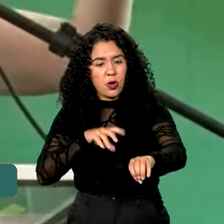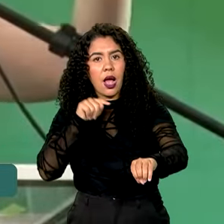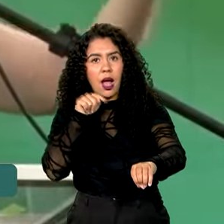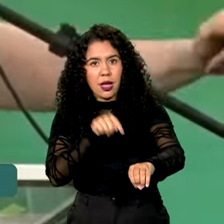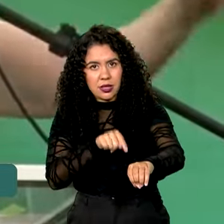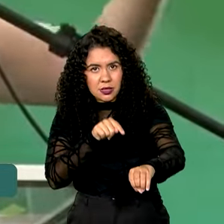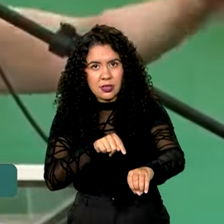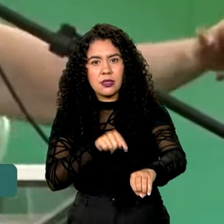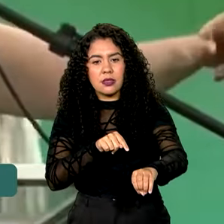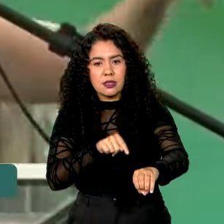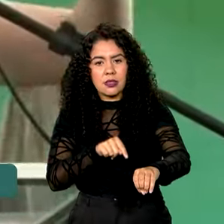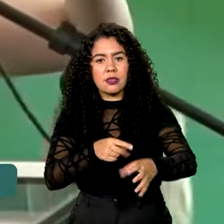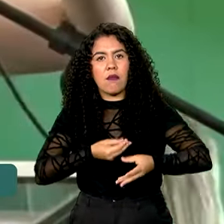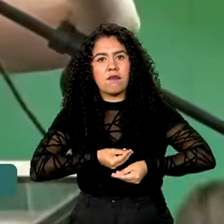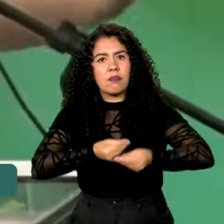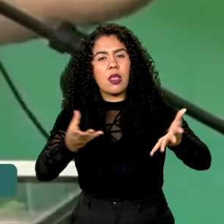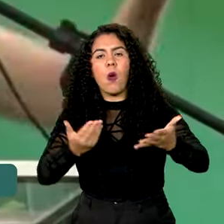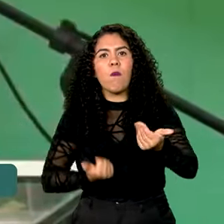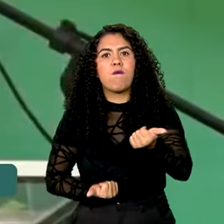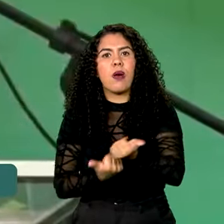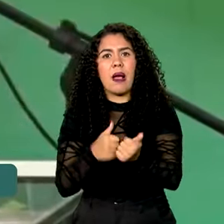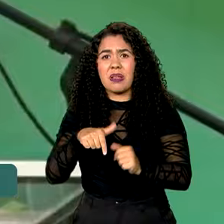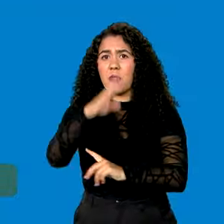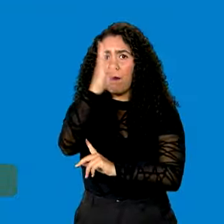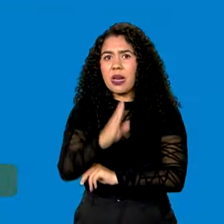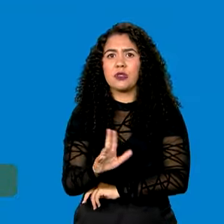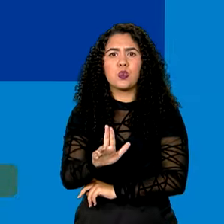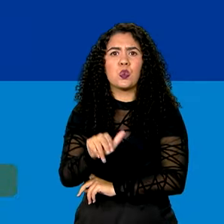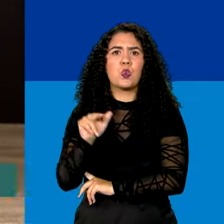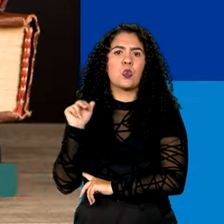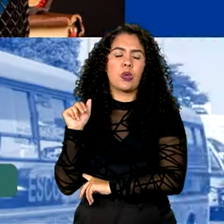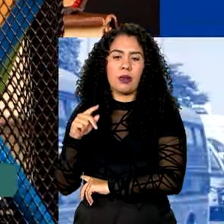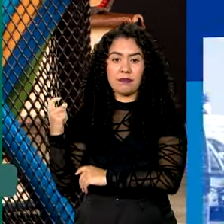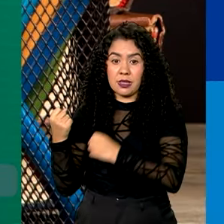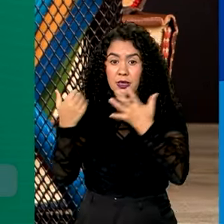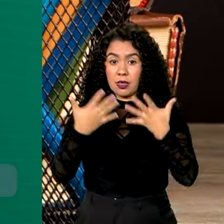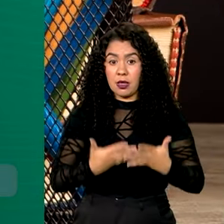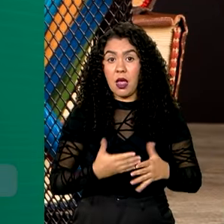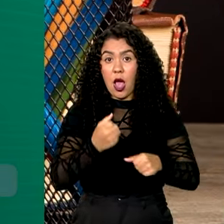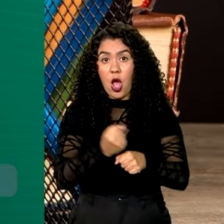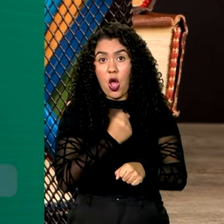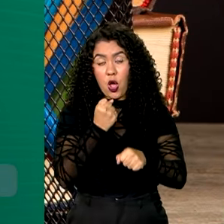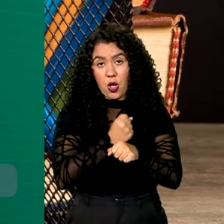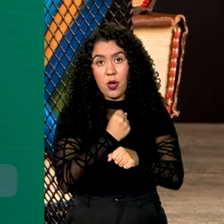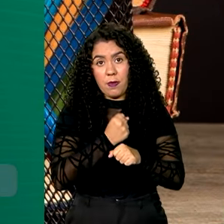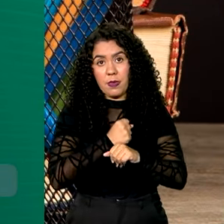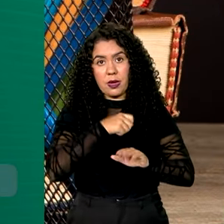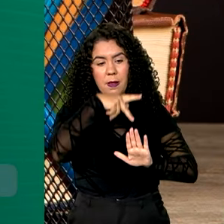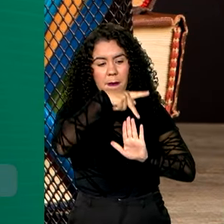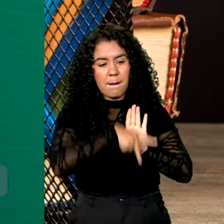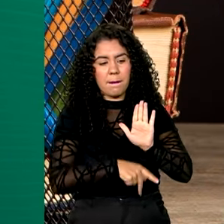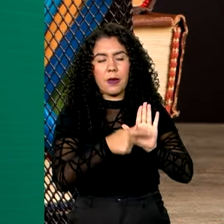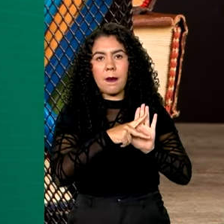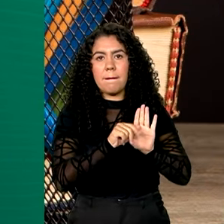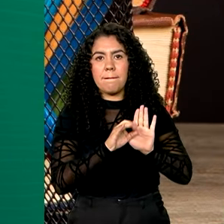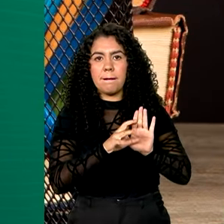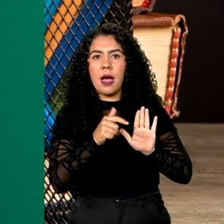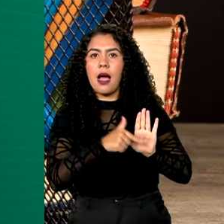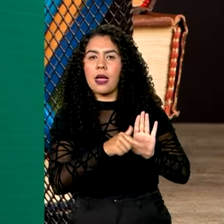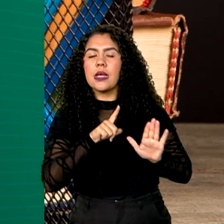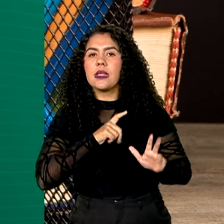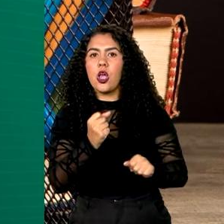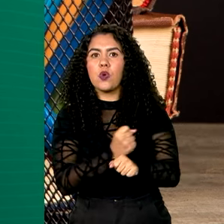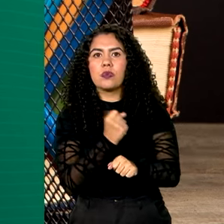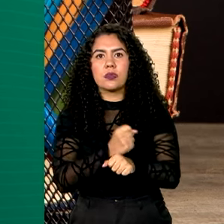municípios, mas deram suporte. O Brasil nunca fez isso. As obras do novo PAC, na área de educação, preveem a construção,